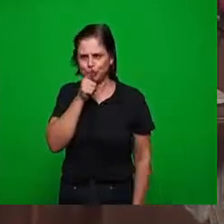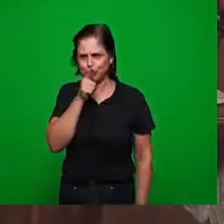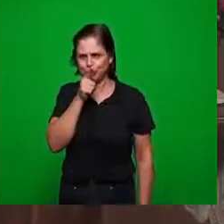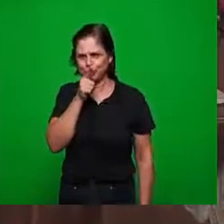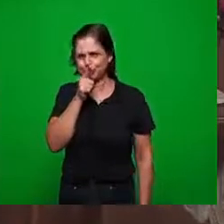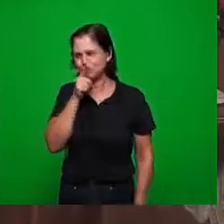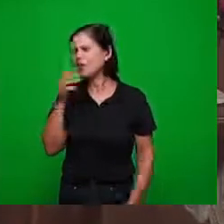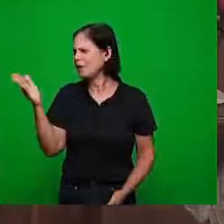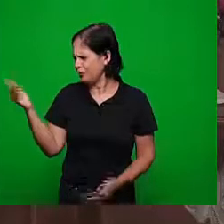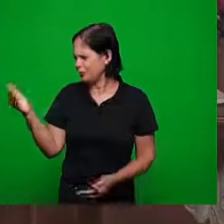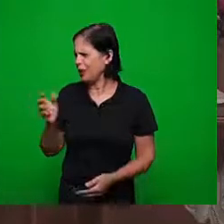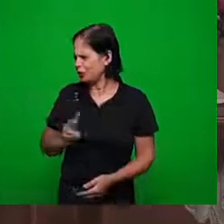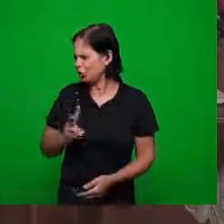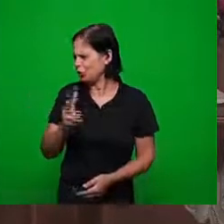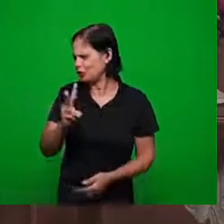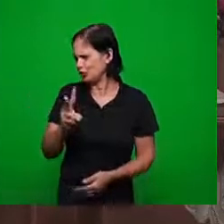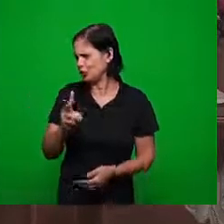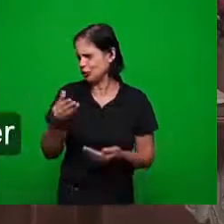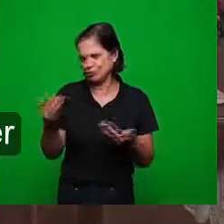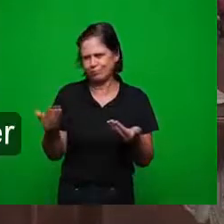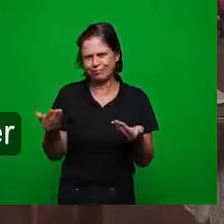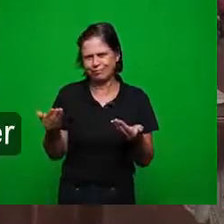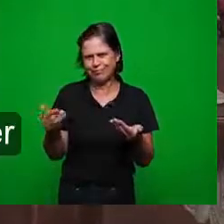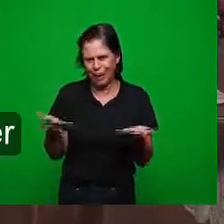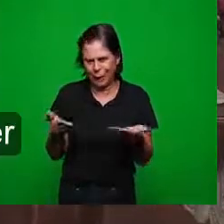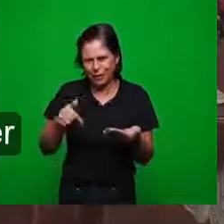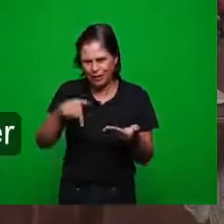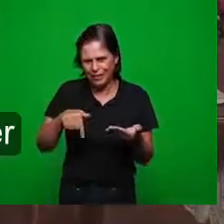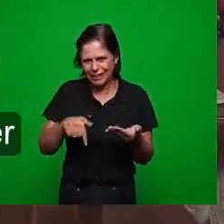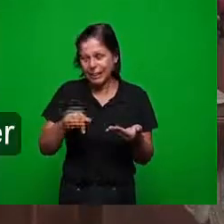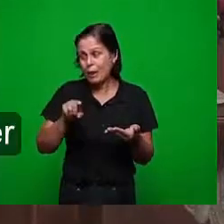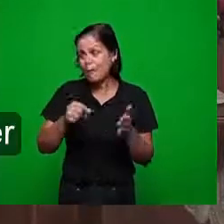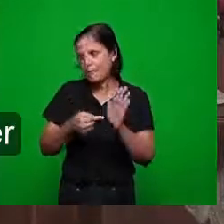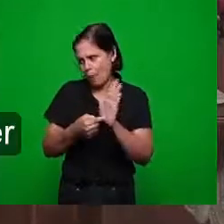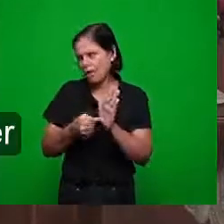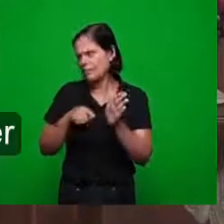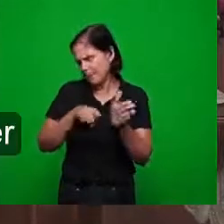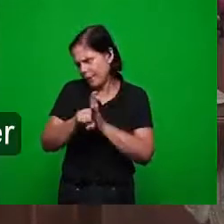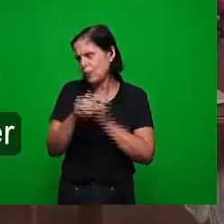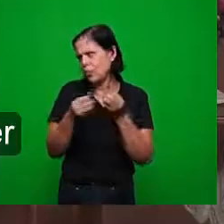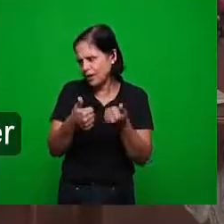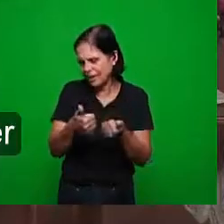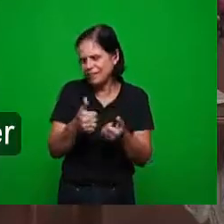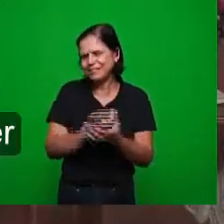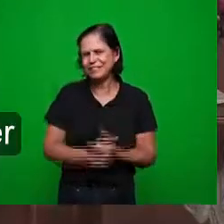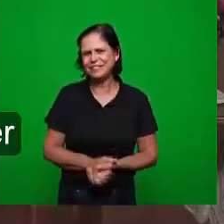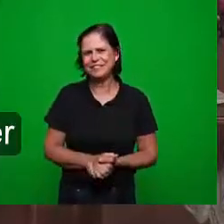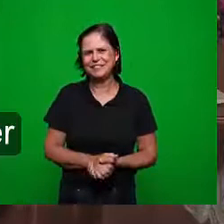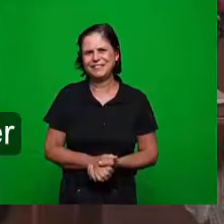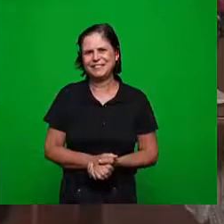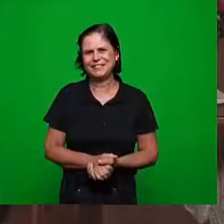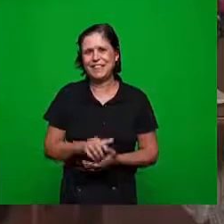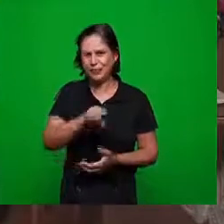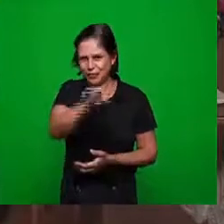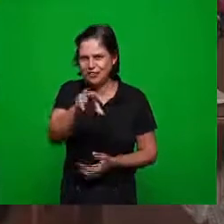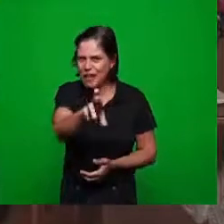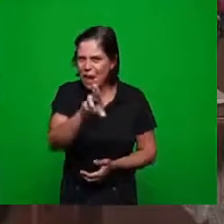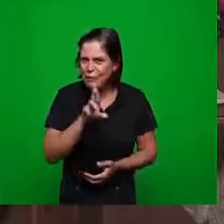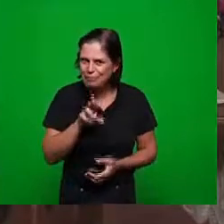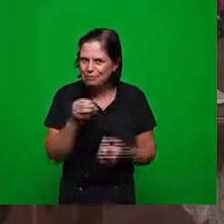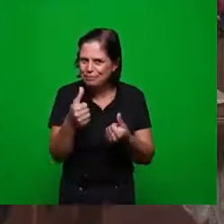ele dê sequência aqui colocando as perguntas para que a igreja responda